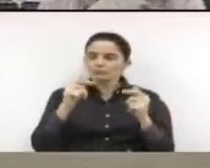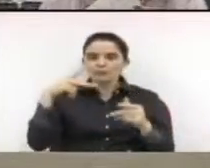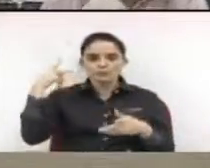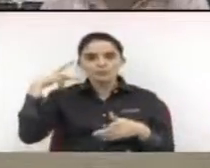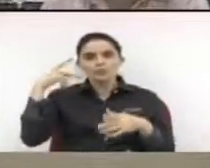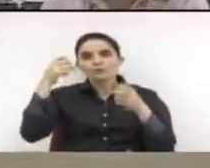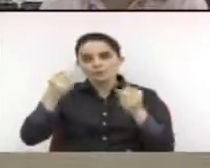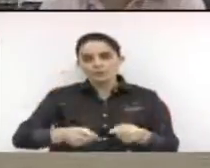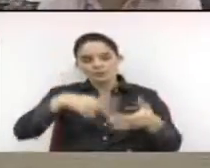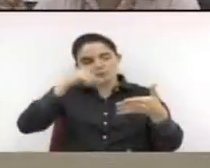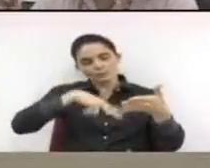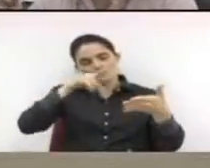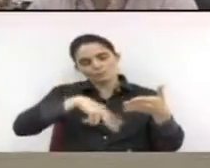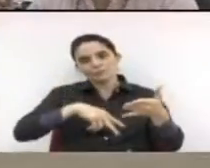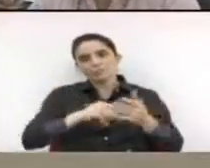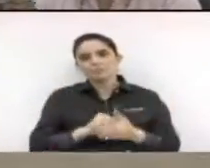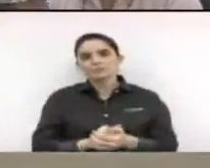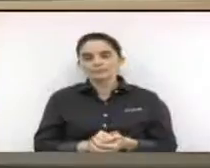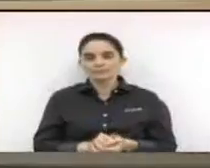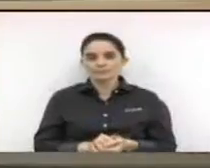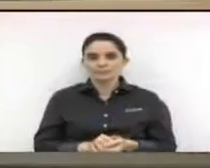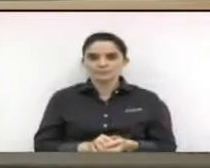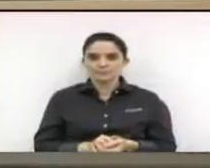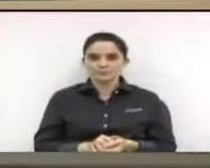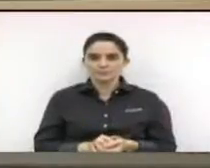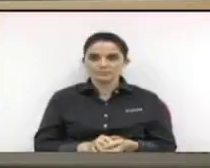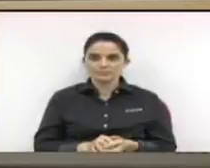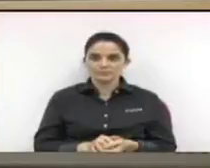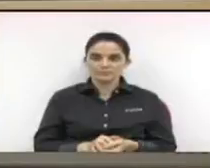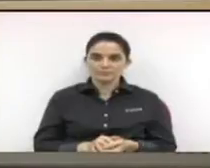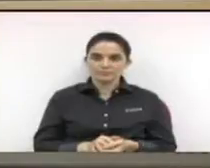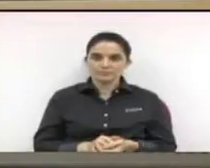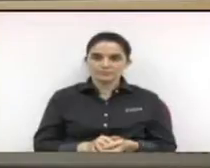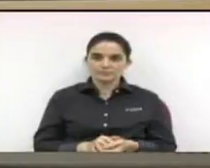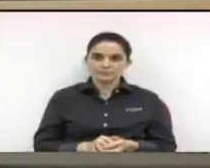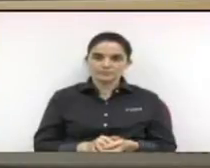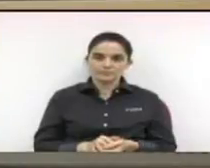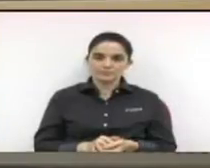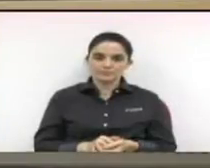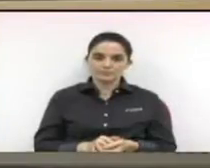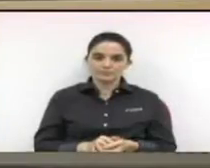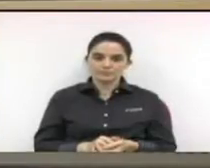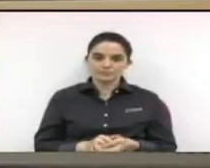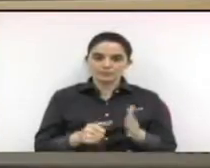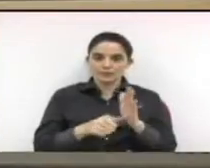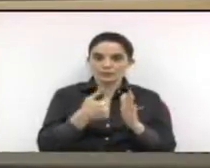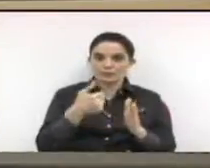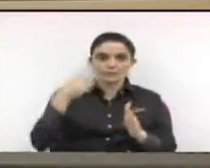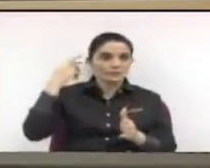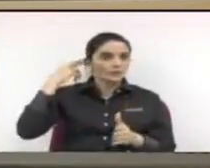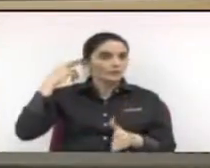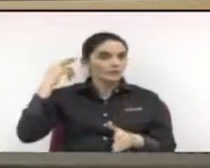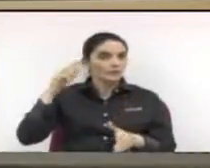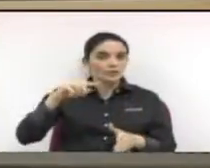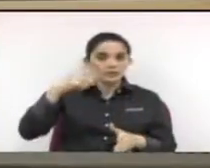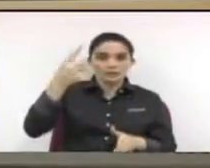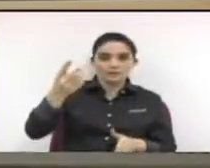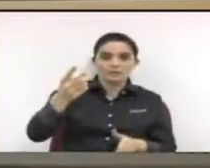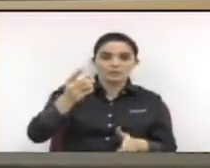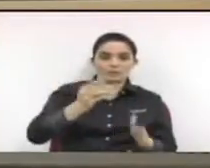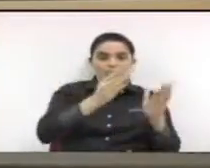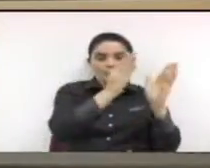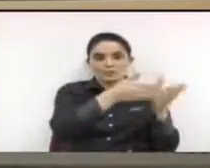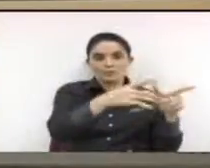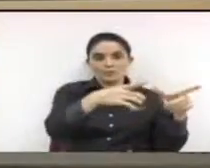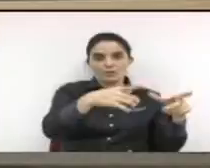vereadores nesta biblioteca. Muito obrigado, Sr. Presidente. Comunico que primeiro eu vou ler e depois eu vou colocar na biblioteca à